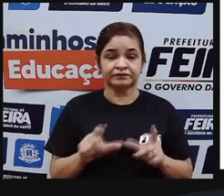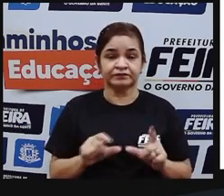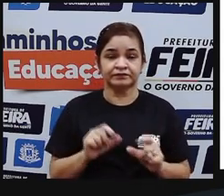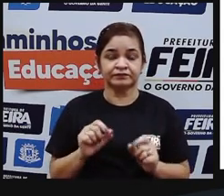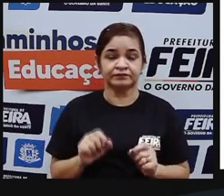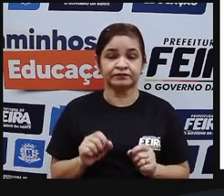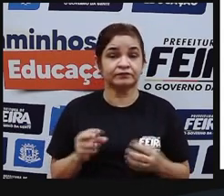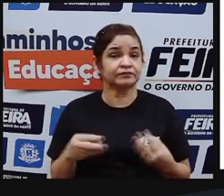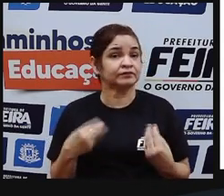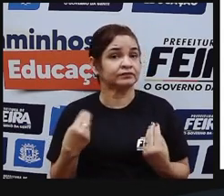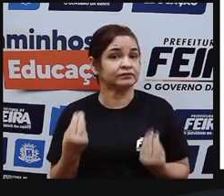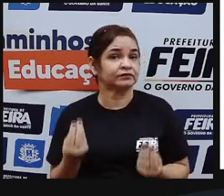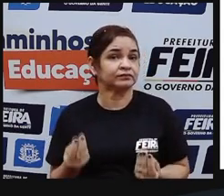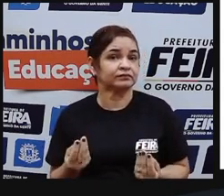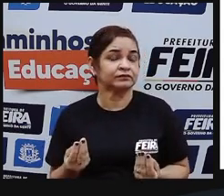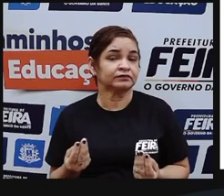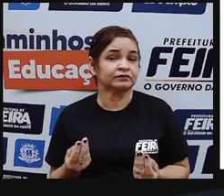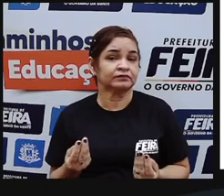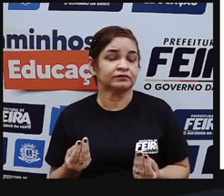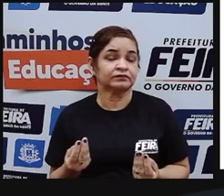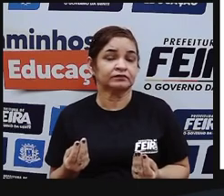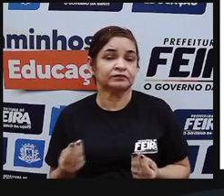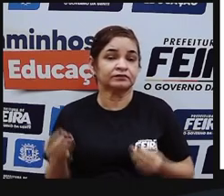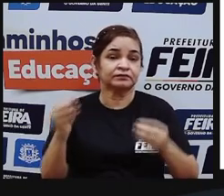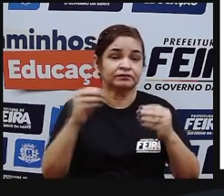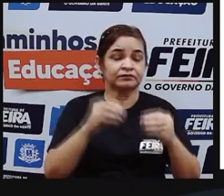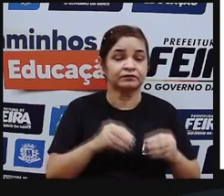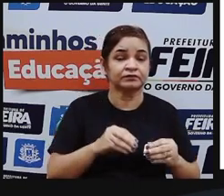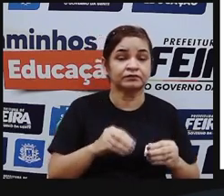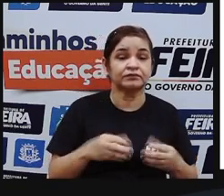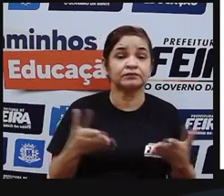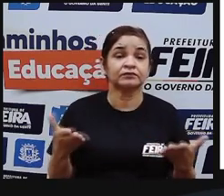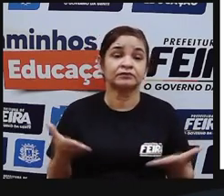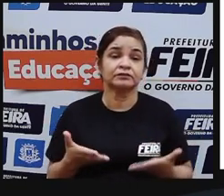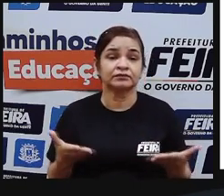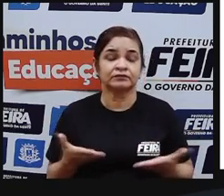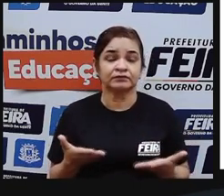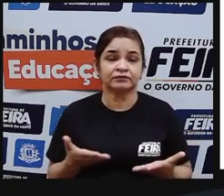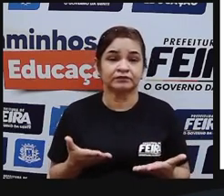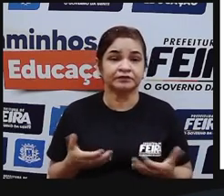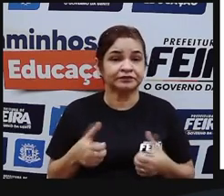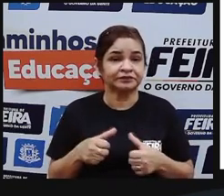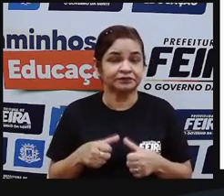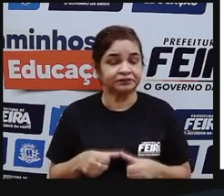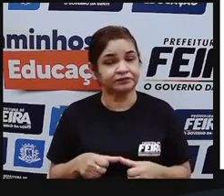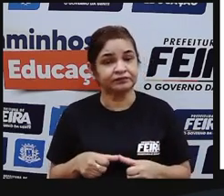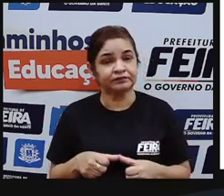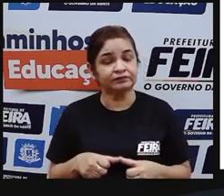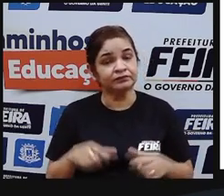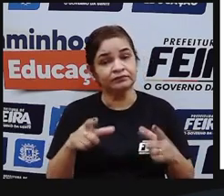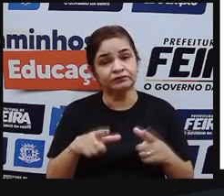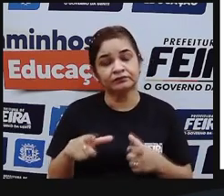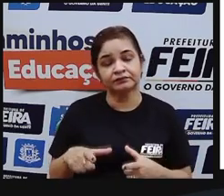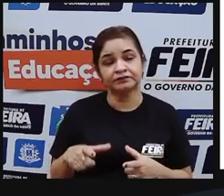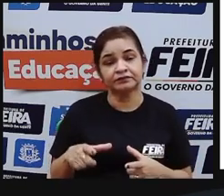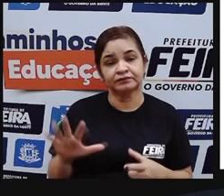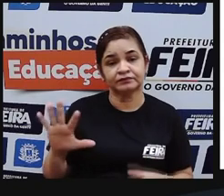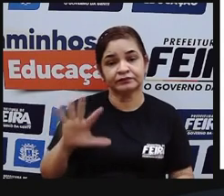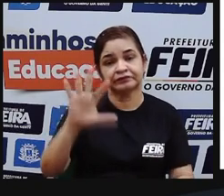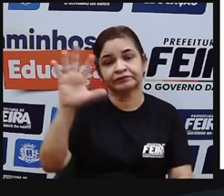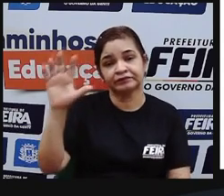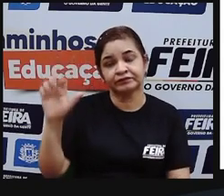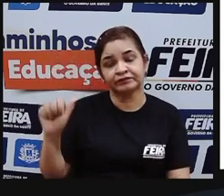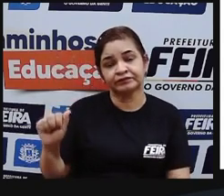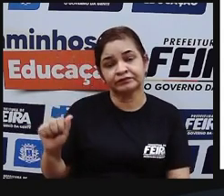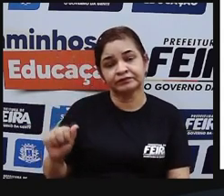como eram as ocupações e como estão nos dias de hoje. Então, esse aqui é o mapa de lá,